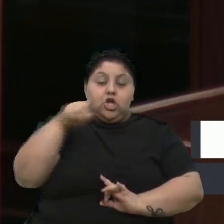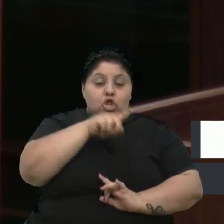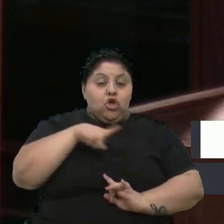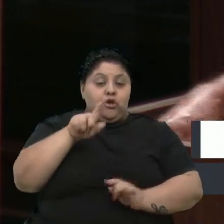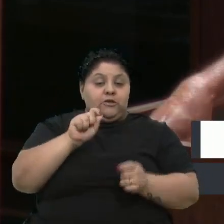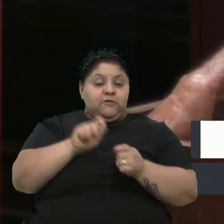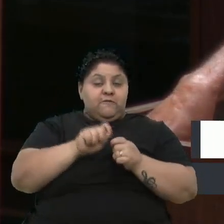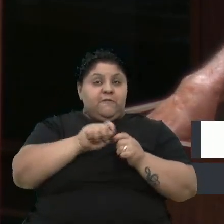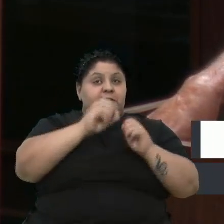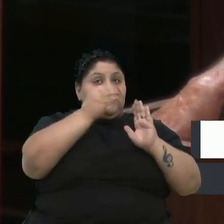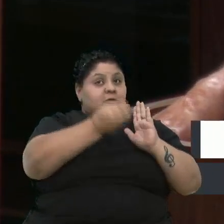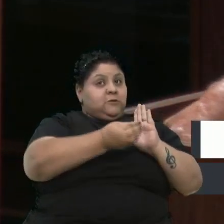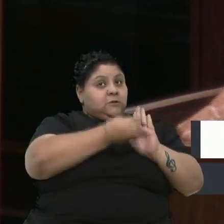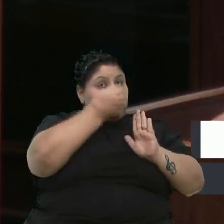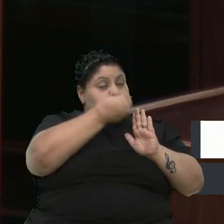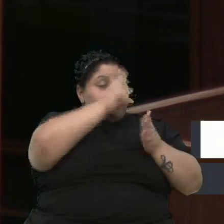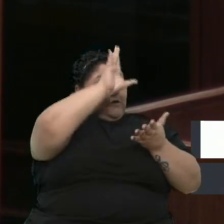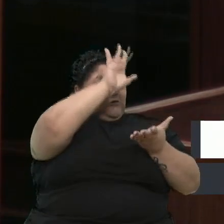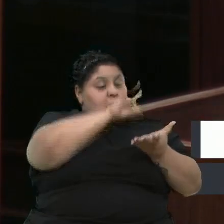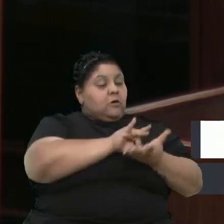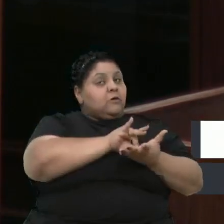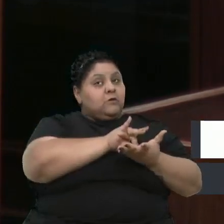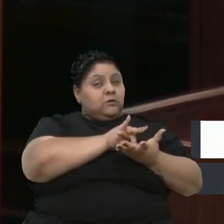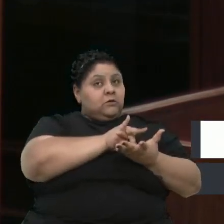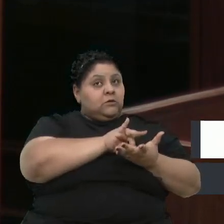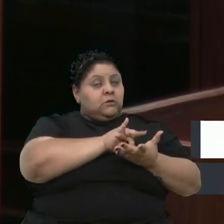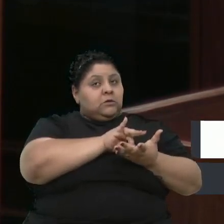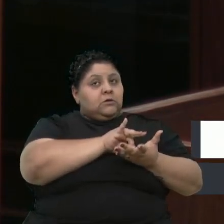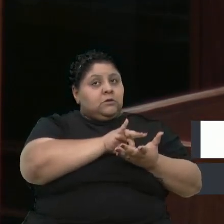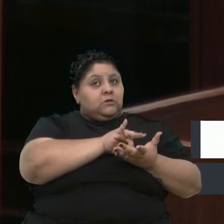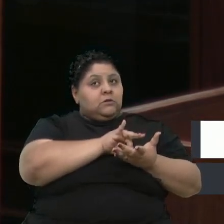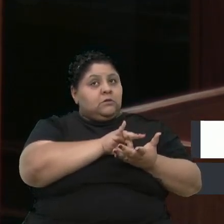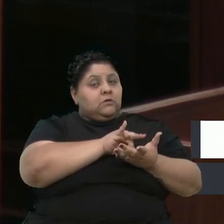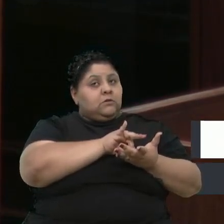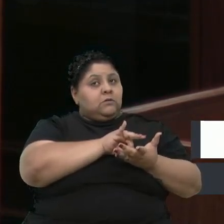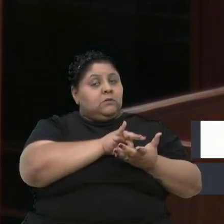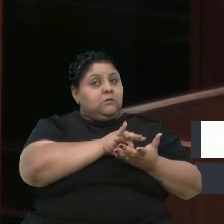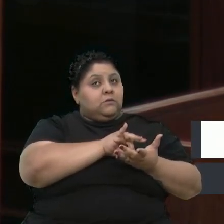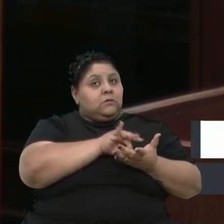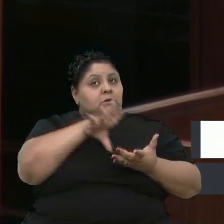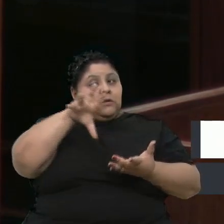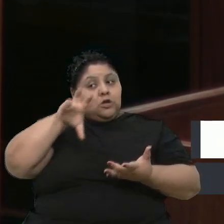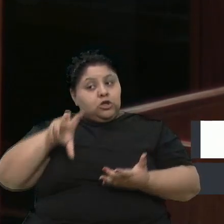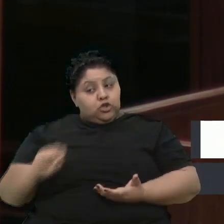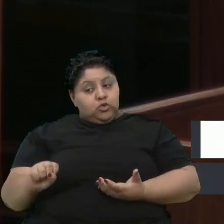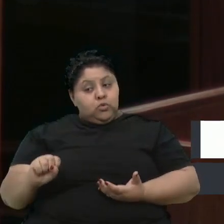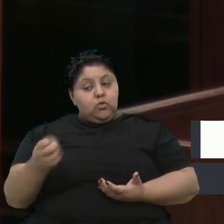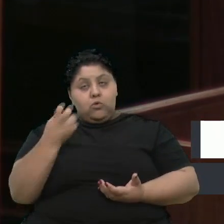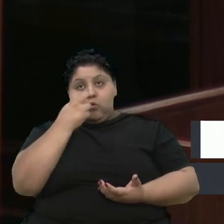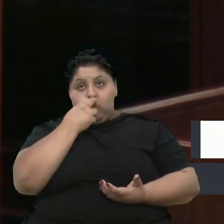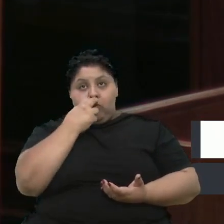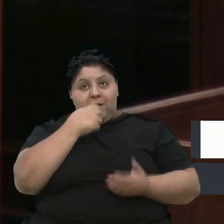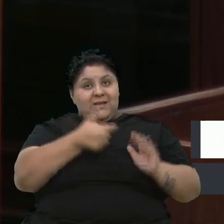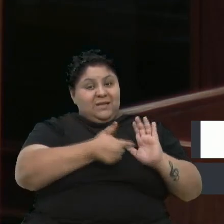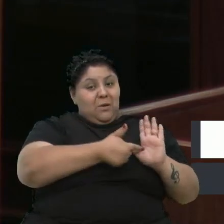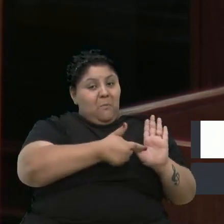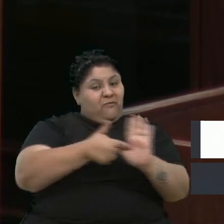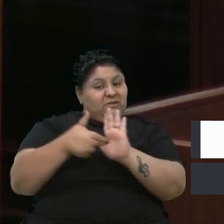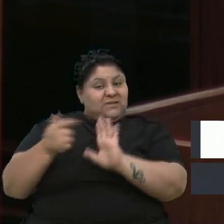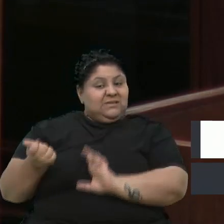ofício oficializando para a Sulgás, mostrando da necessidade que tem